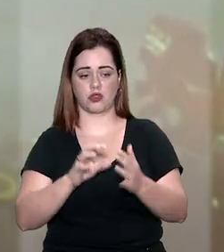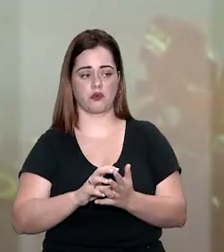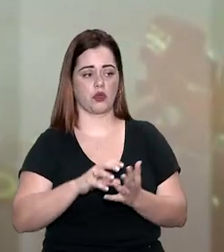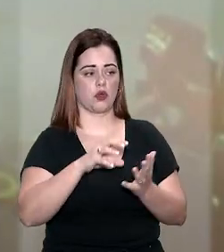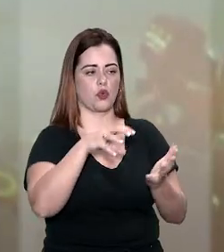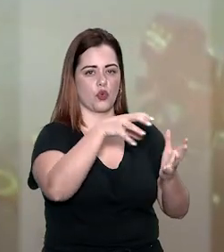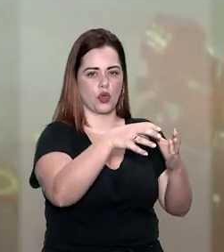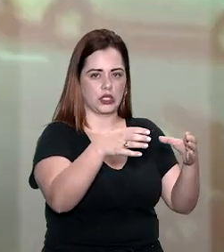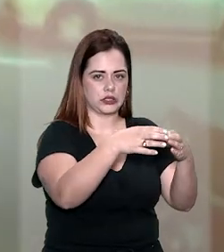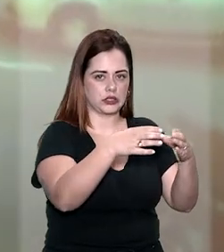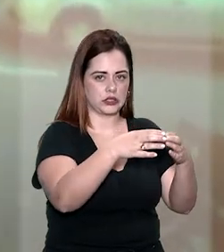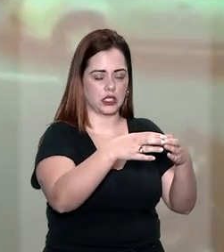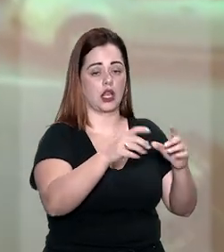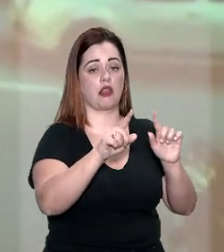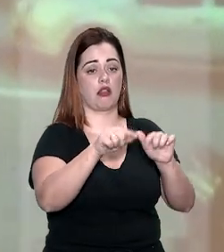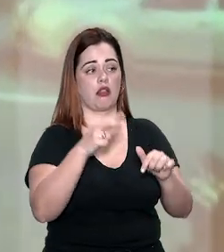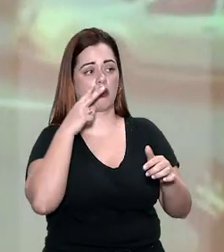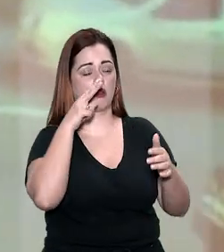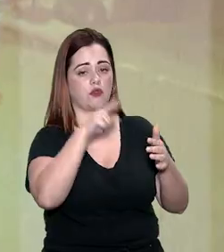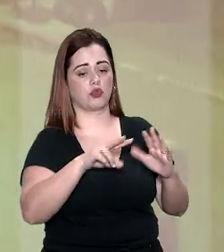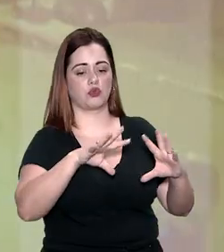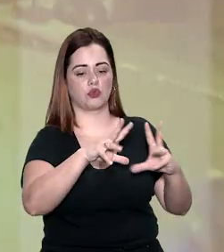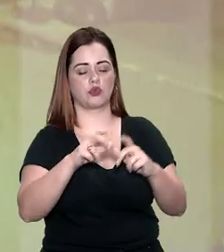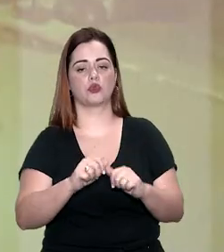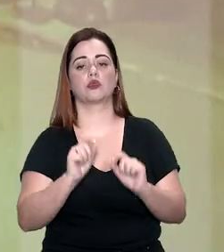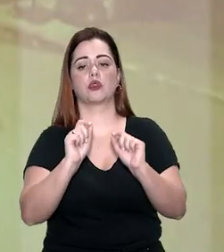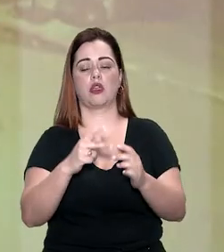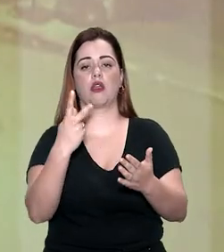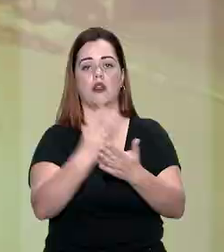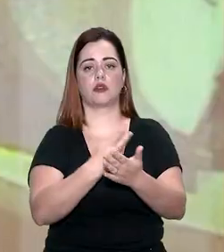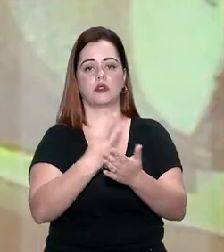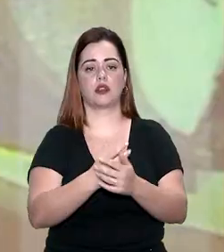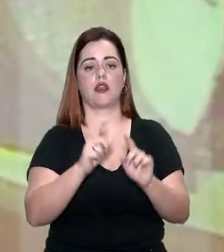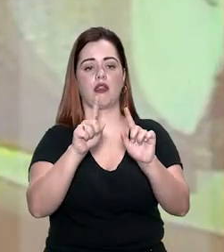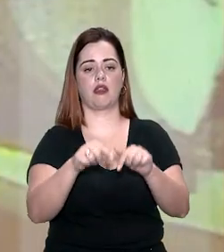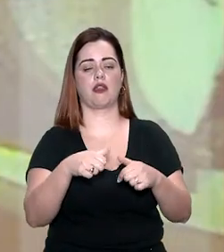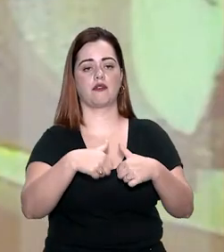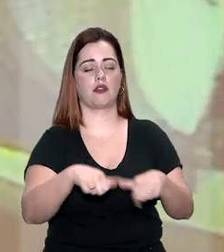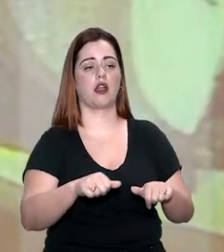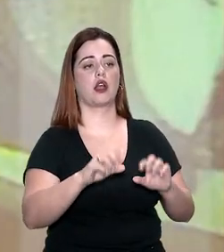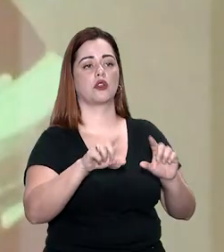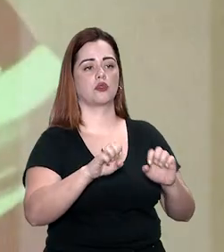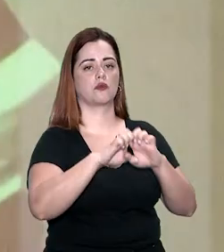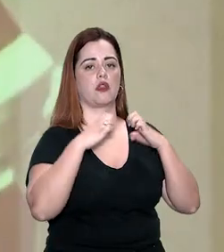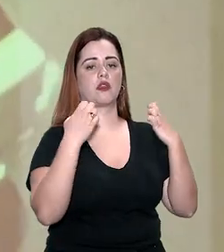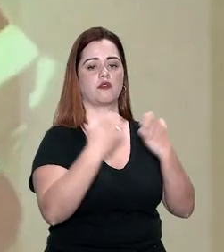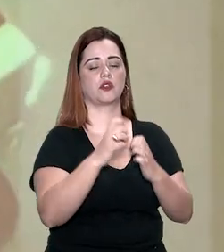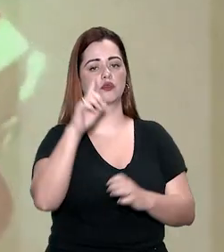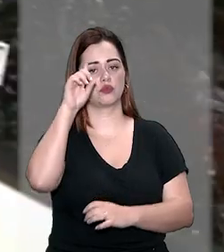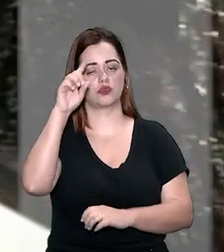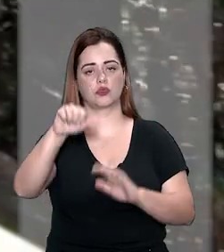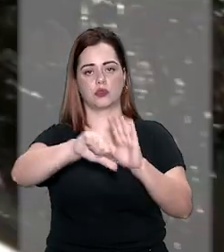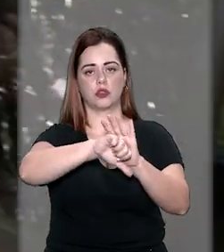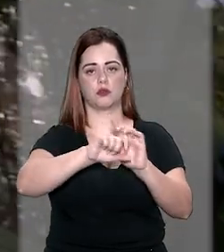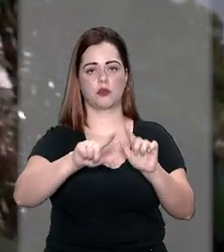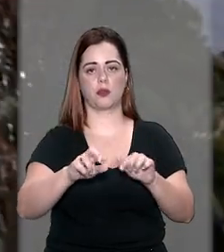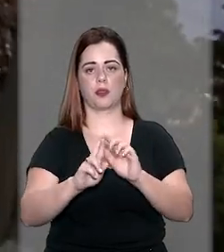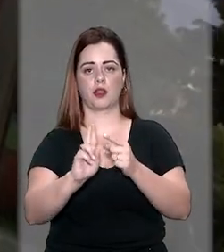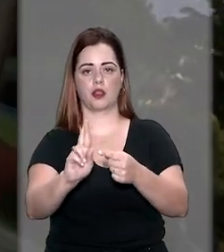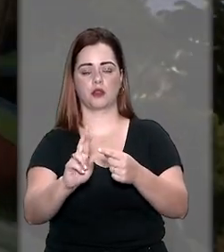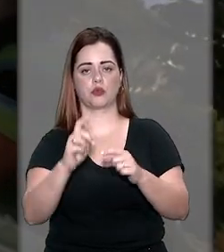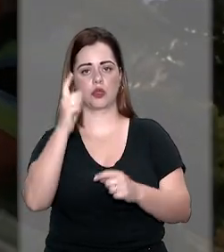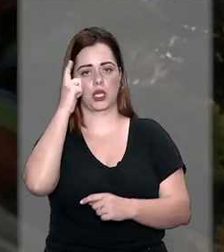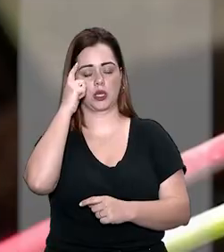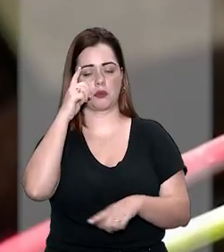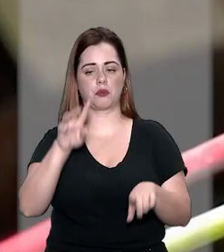emboscadas, tendo em vista que os executores sabiam que a vereadora estaria em um evento no dia do crime. O relator